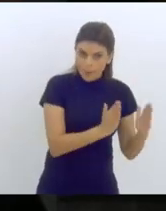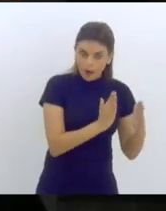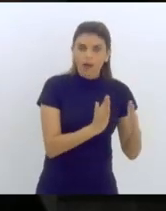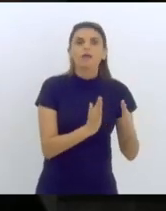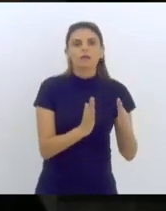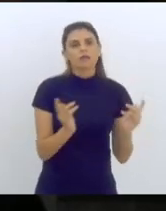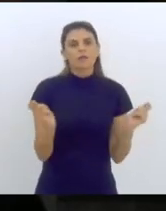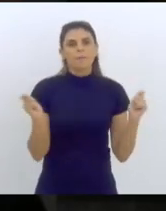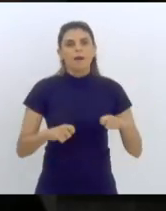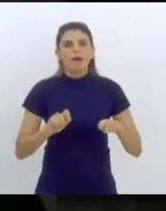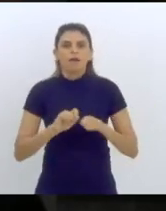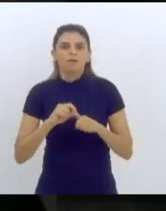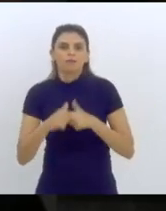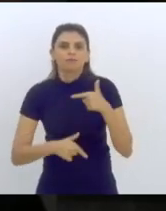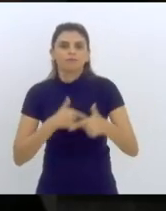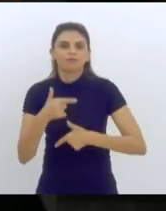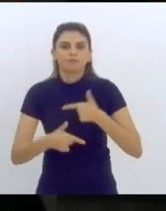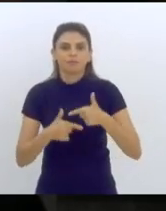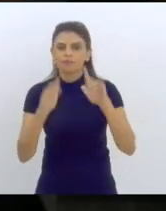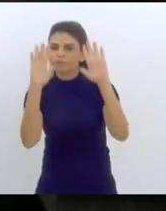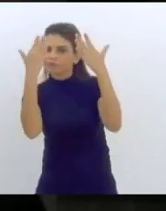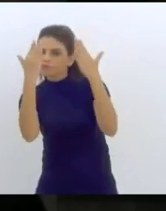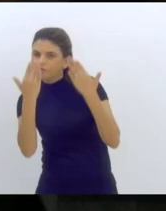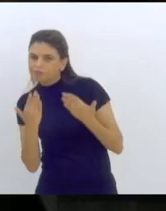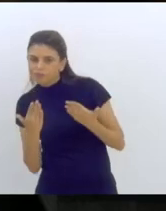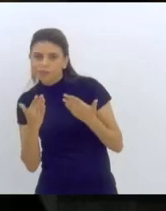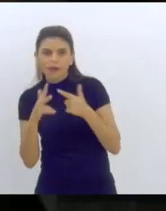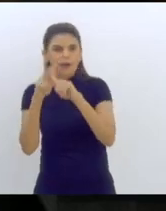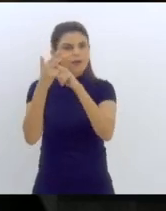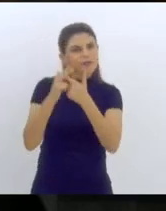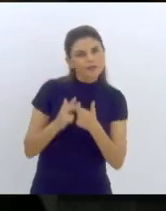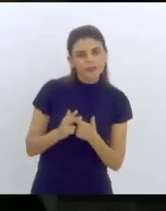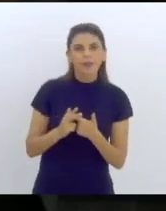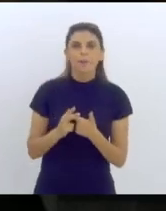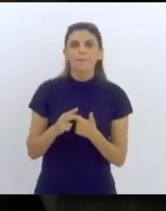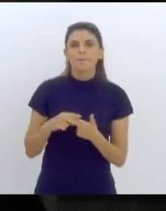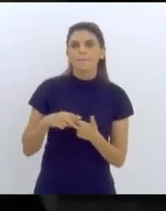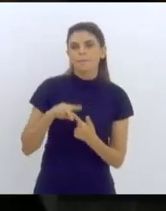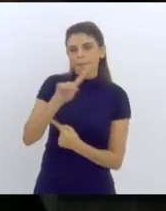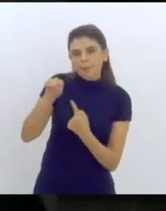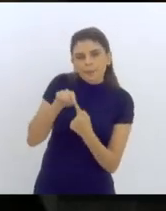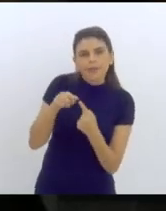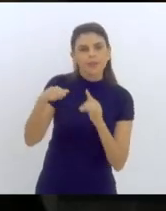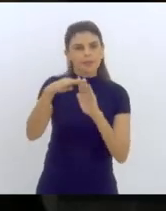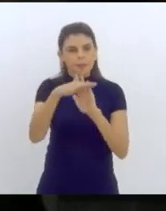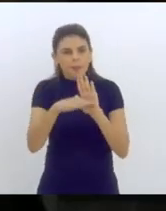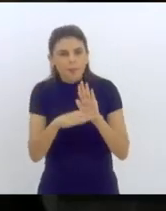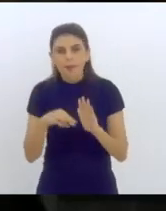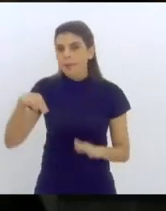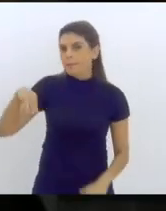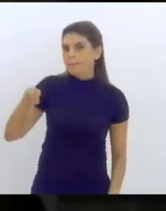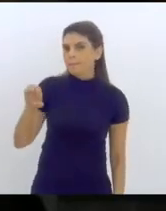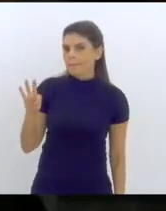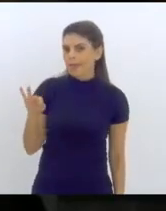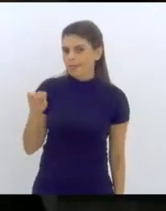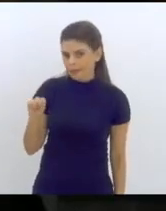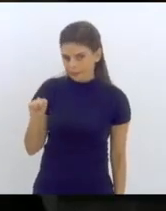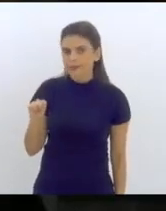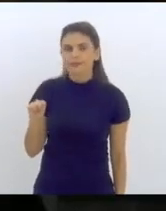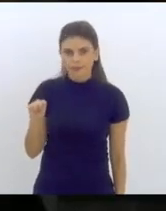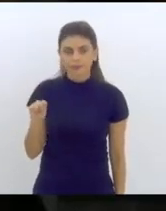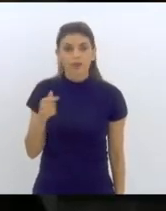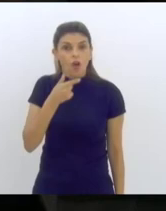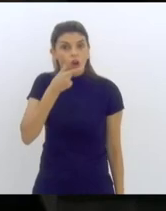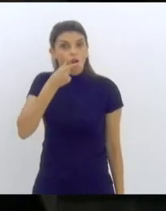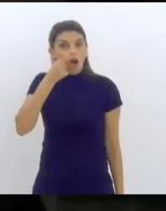faça a revisão de metas. e, esse dia de ontem, no